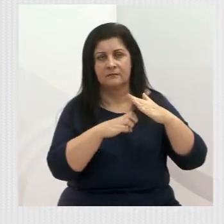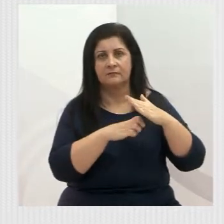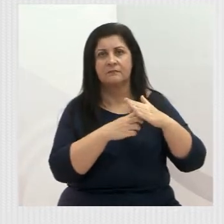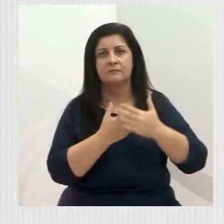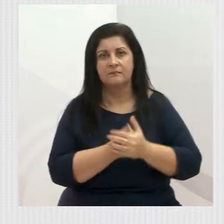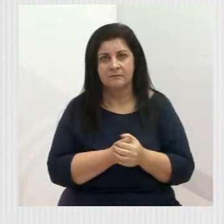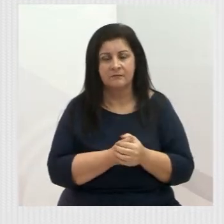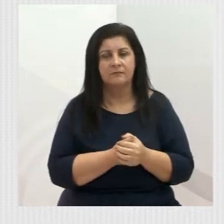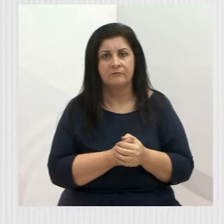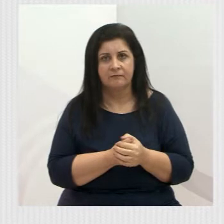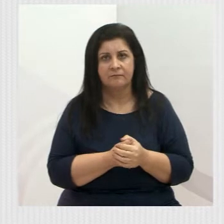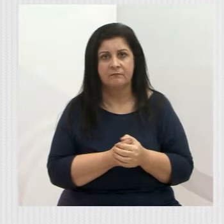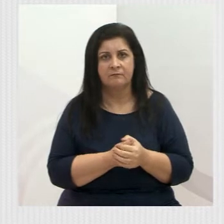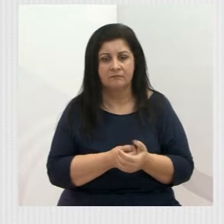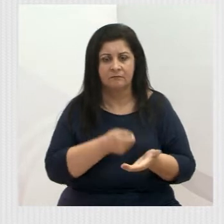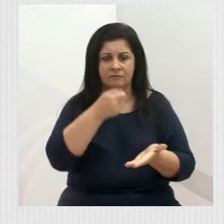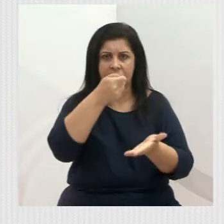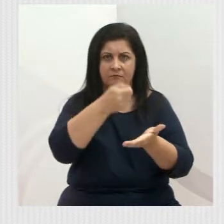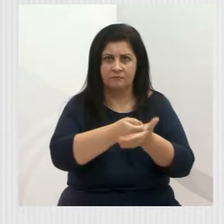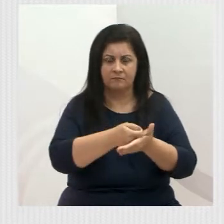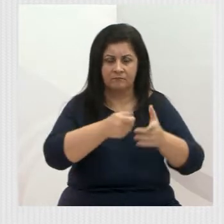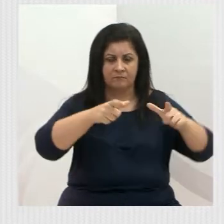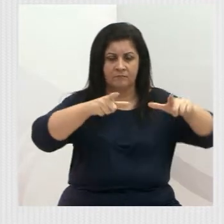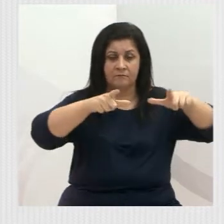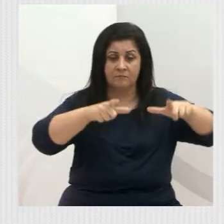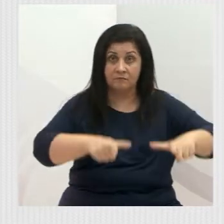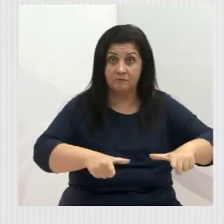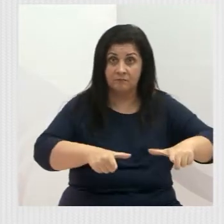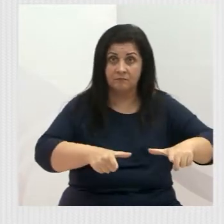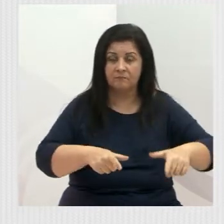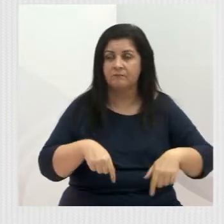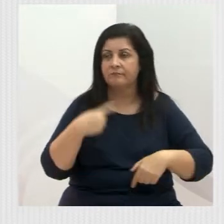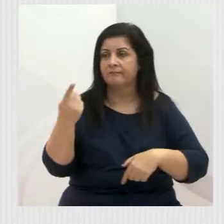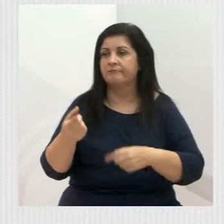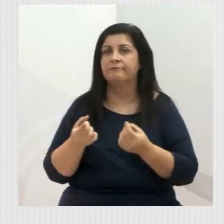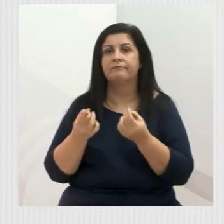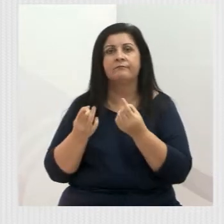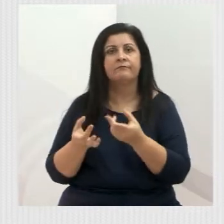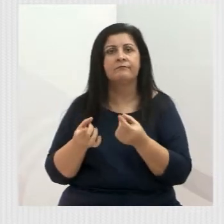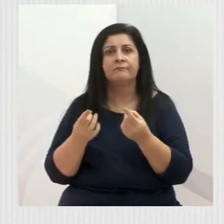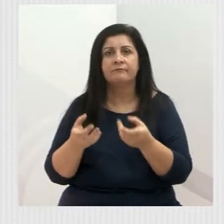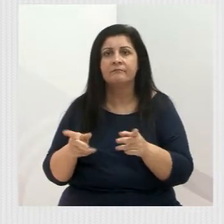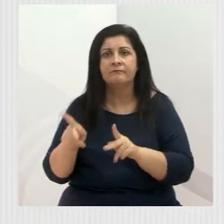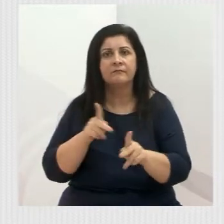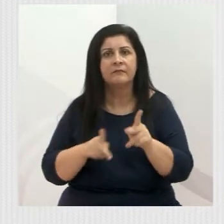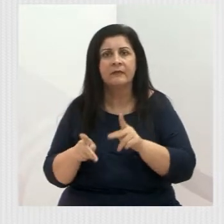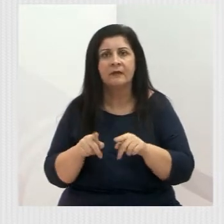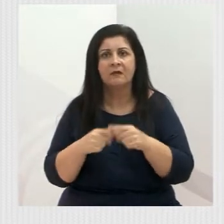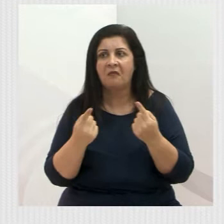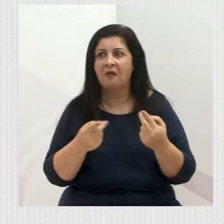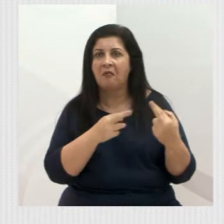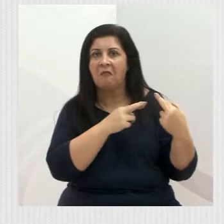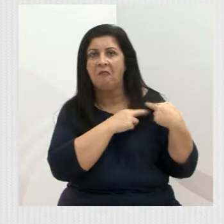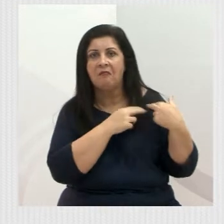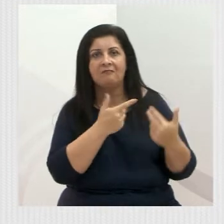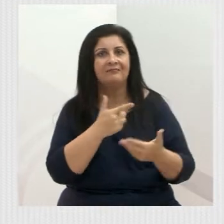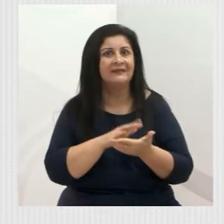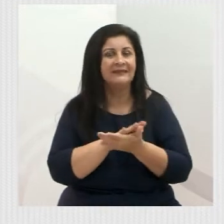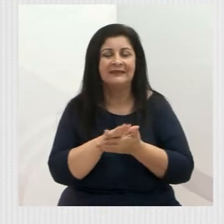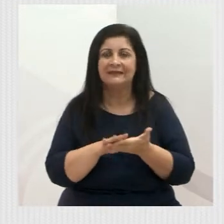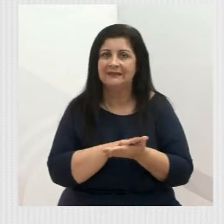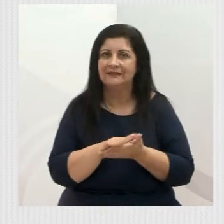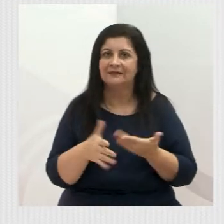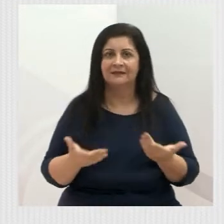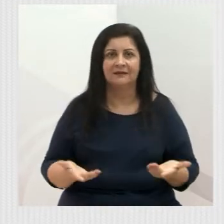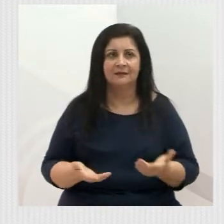adquiriu os lotes e repassou, vendeu esses lotes aos munícipes e que deveria cumprir com a sua obrigação de